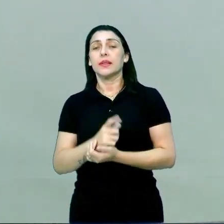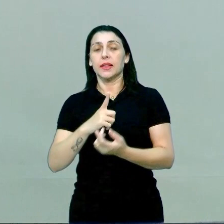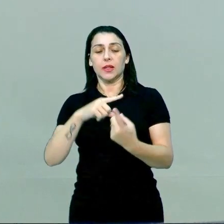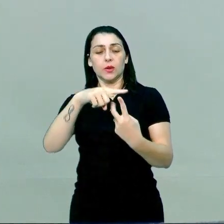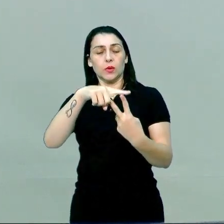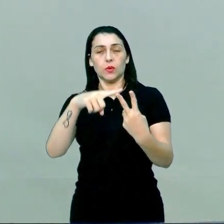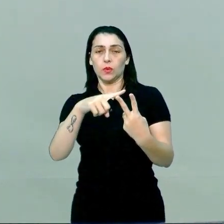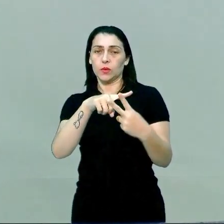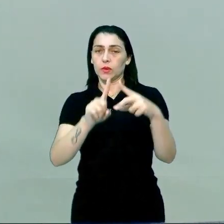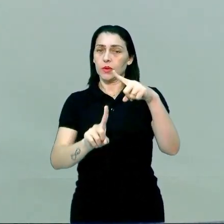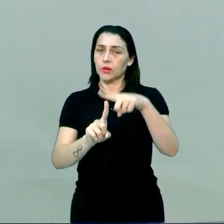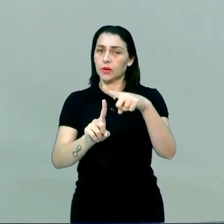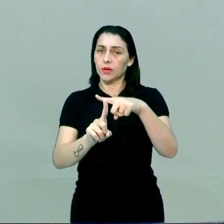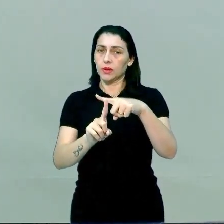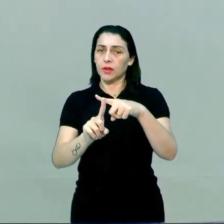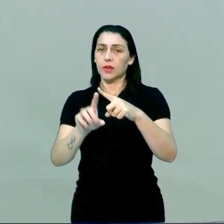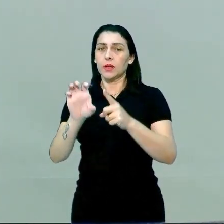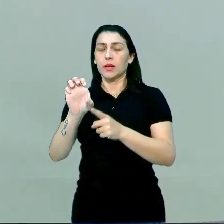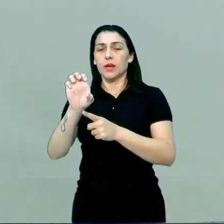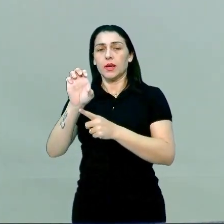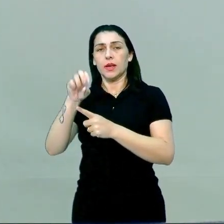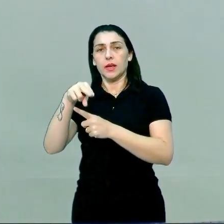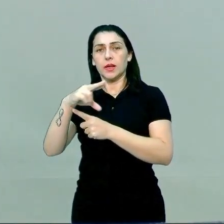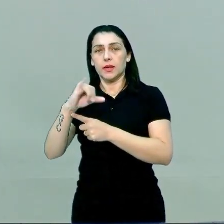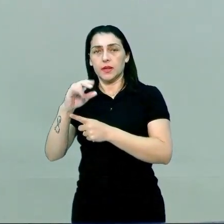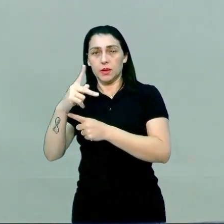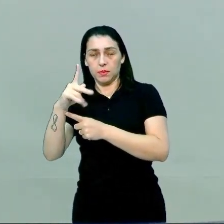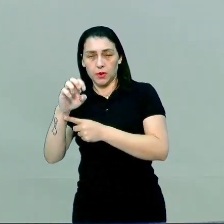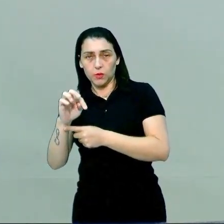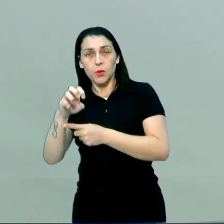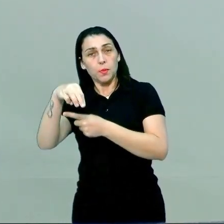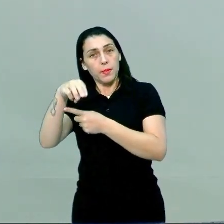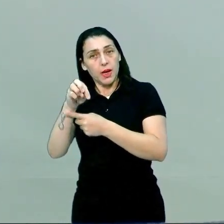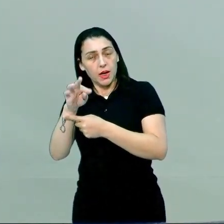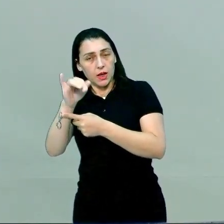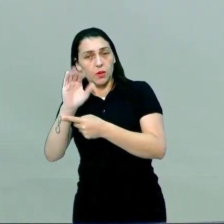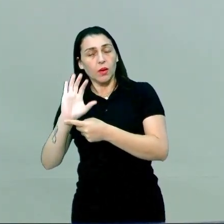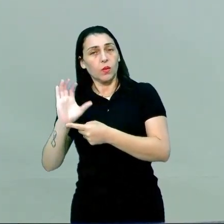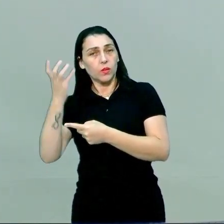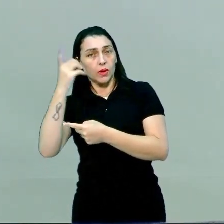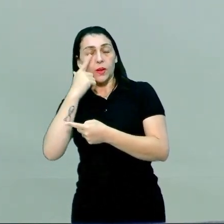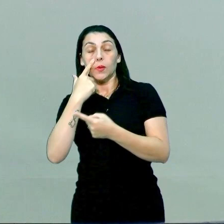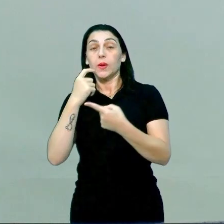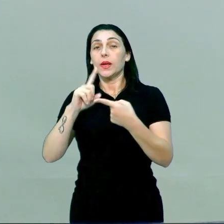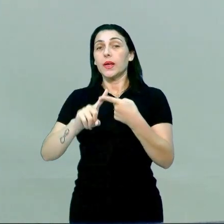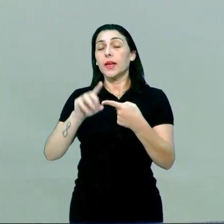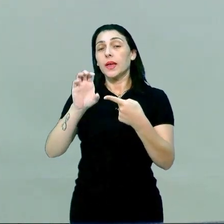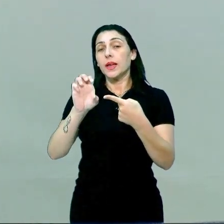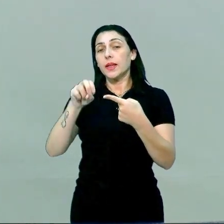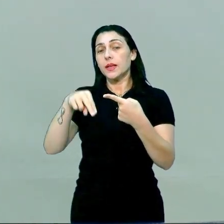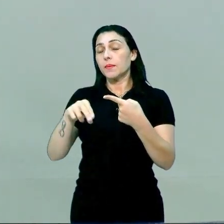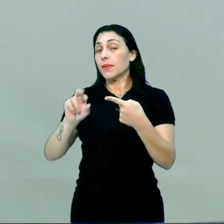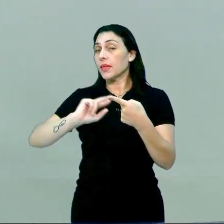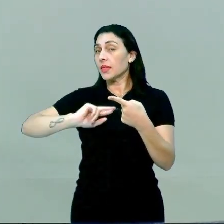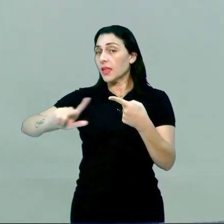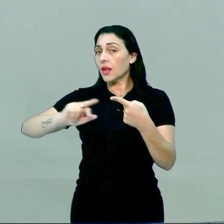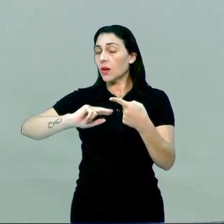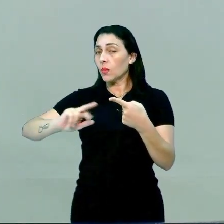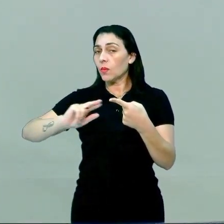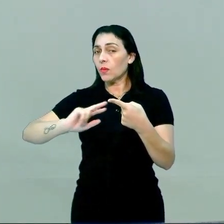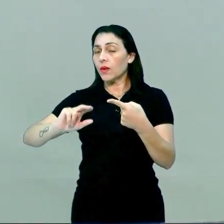tipos de diabetes. Tem o diabetes insípido e o melito. Acontece que o diabetes insípido, ele não é